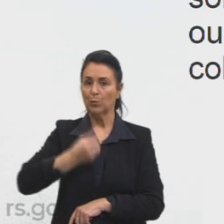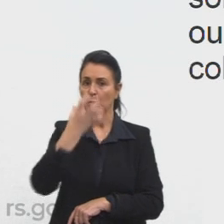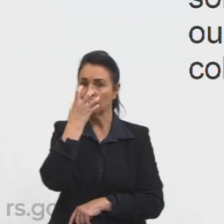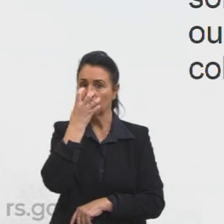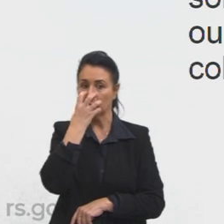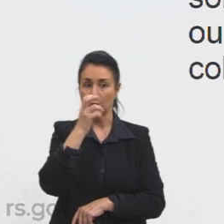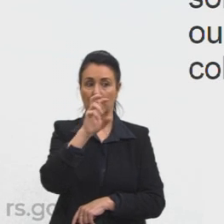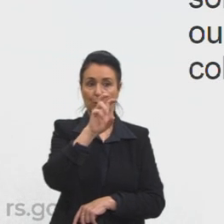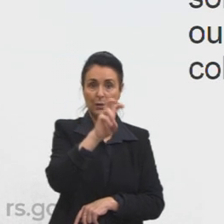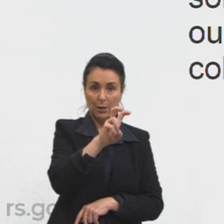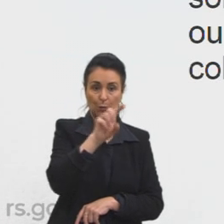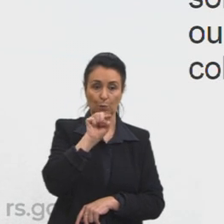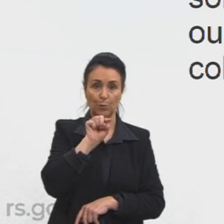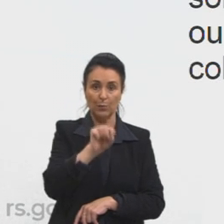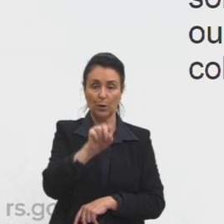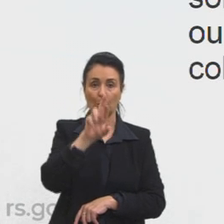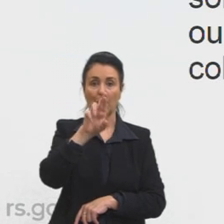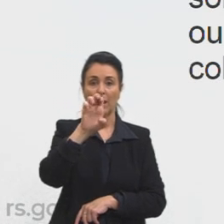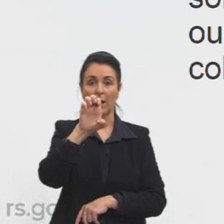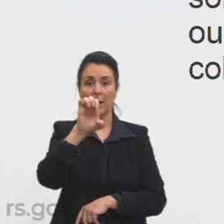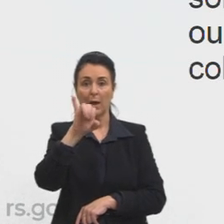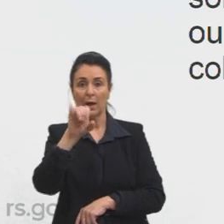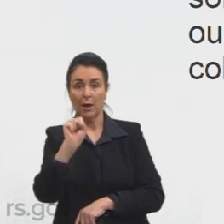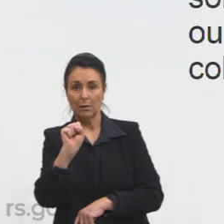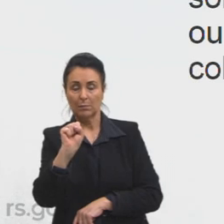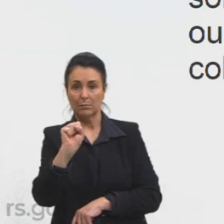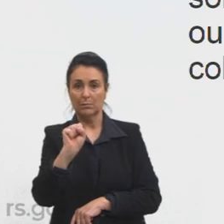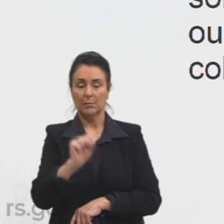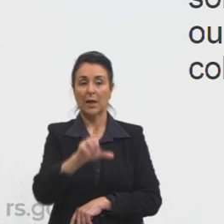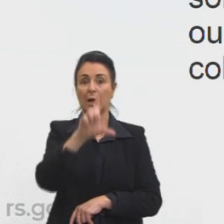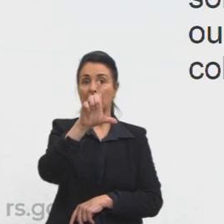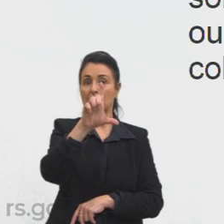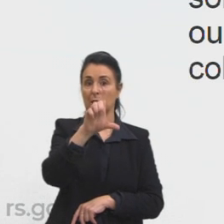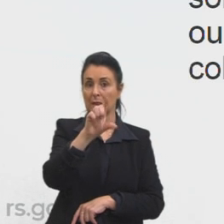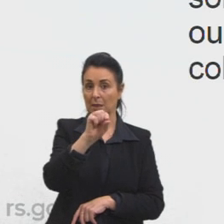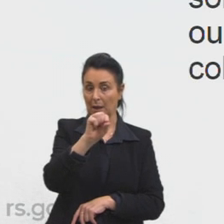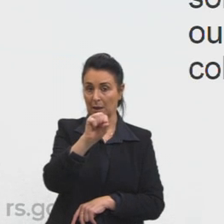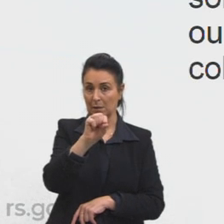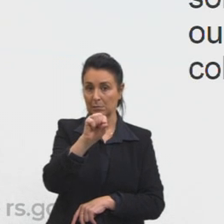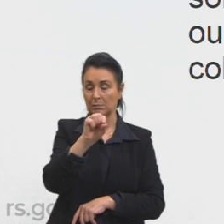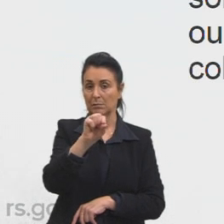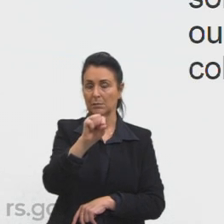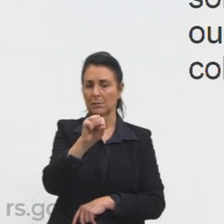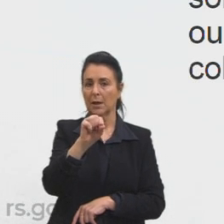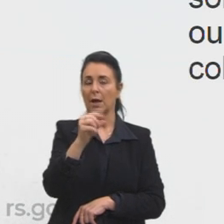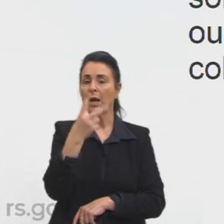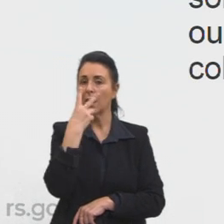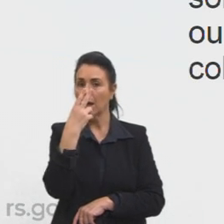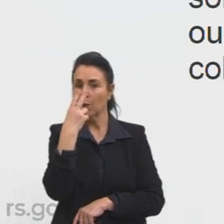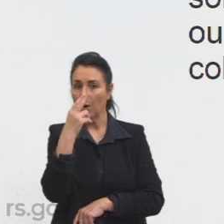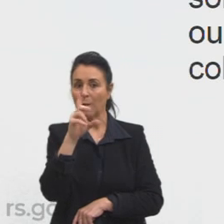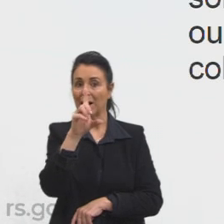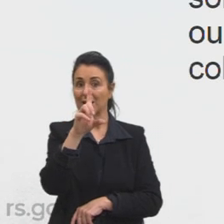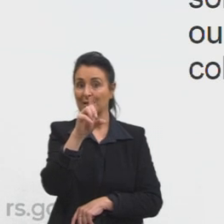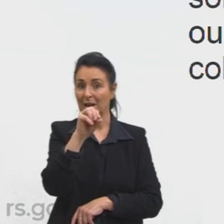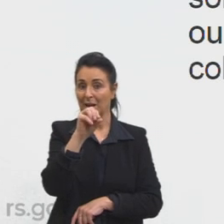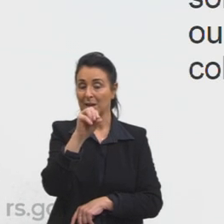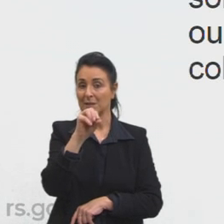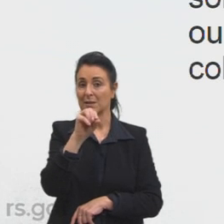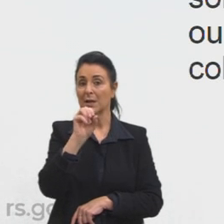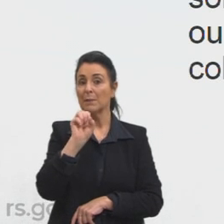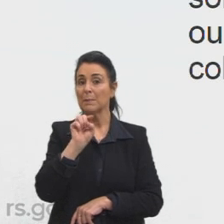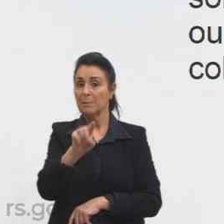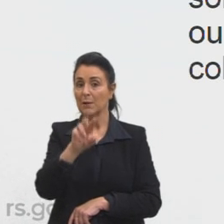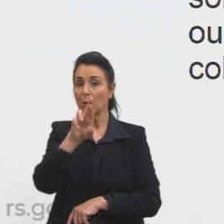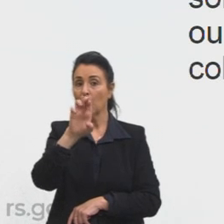recompensa por um empate 10 o número do coelho era equivalente a 10 mil réis que